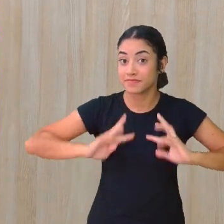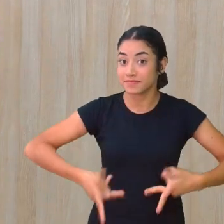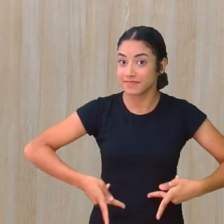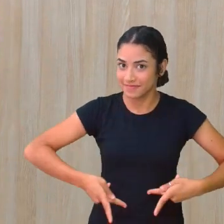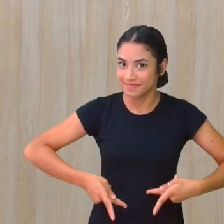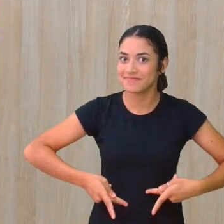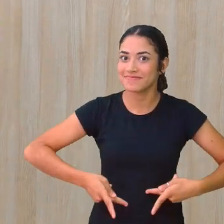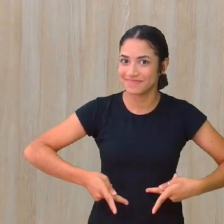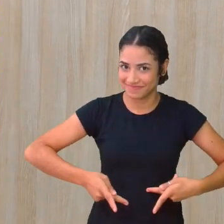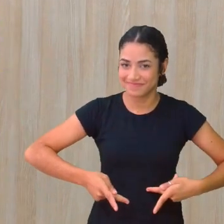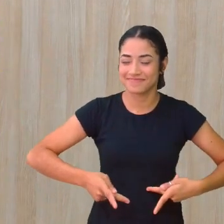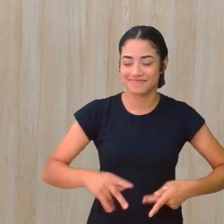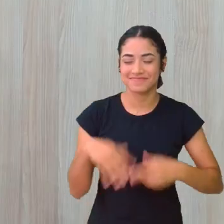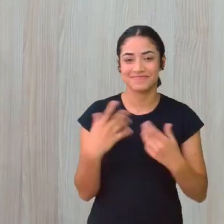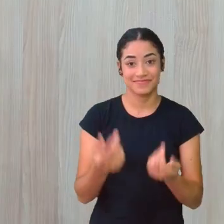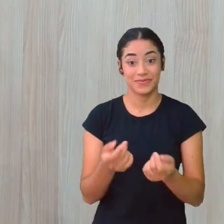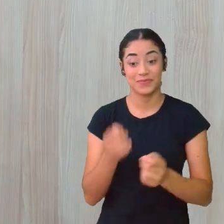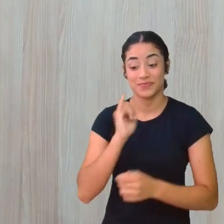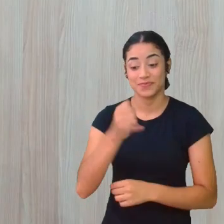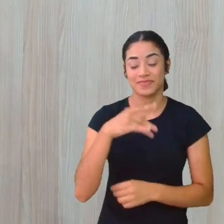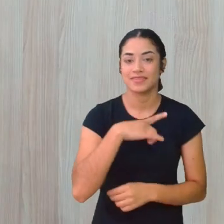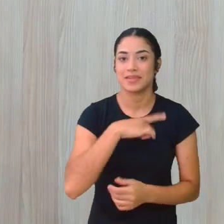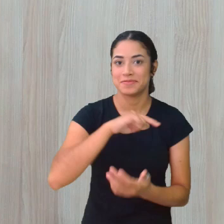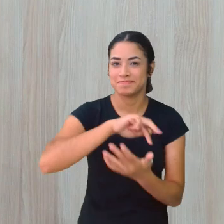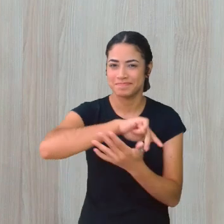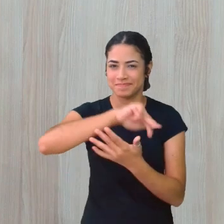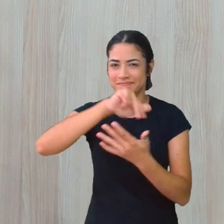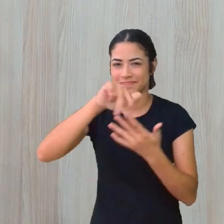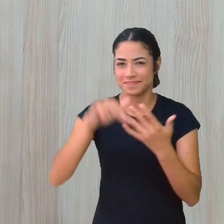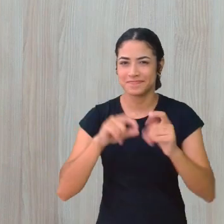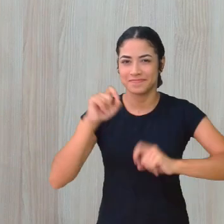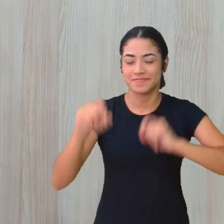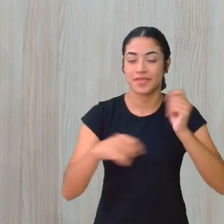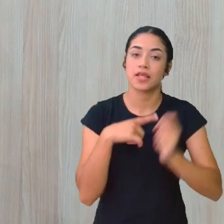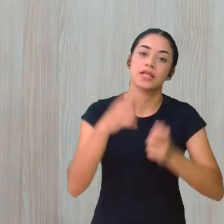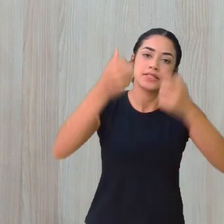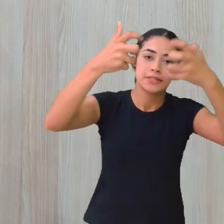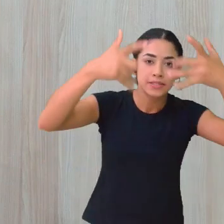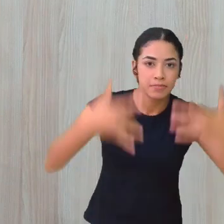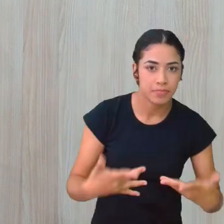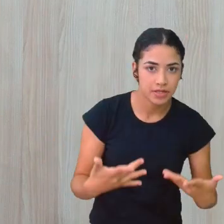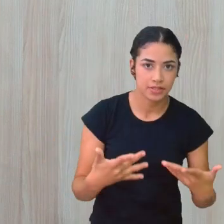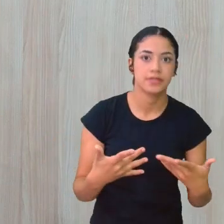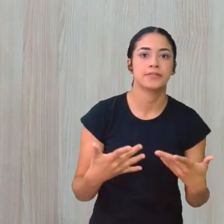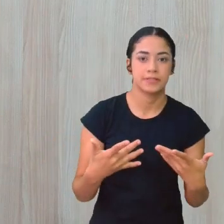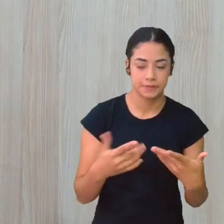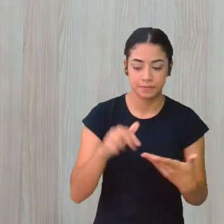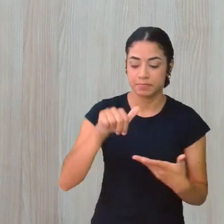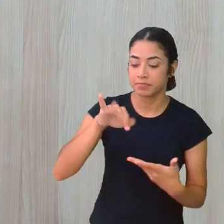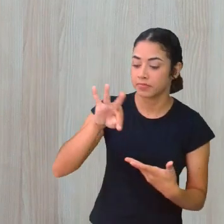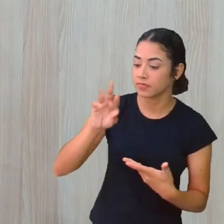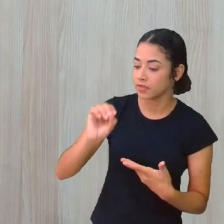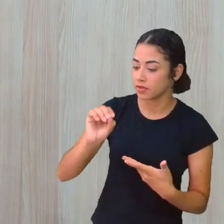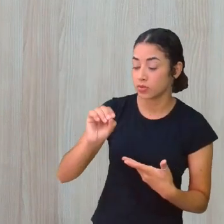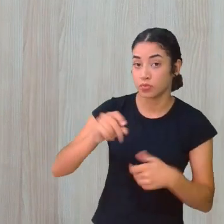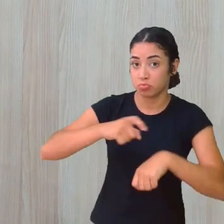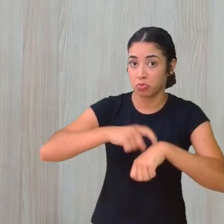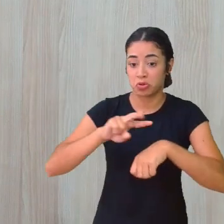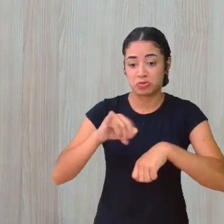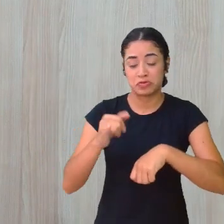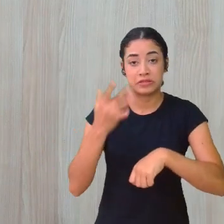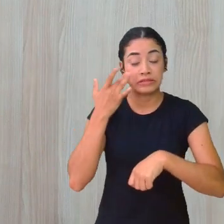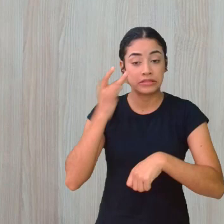Pode ver Que nesse conto A gente tem Várias vertentes A gente tem Uma explicação De um mito De algo Que a gente não sabe